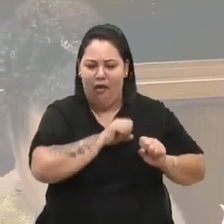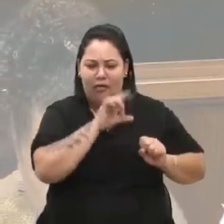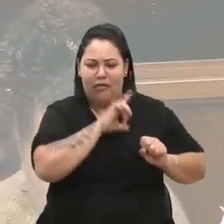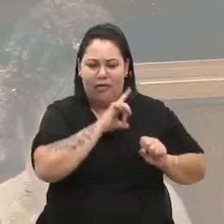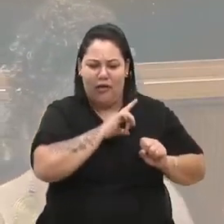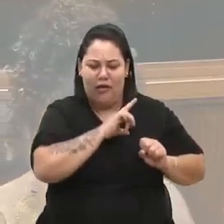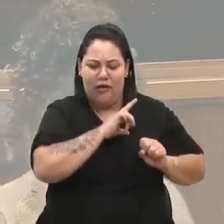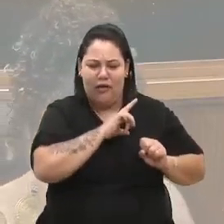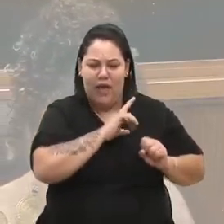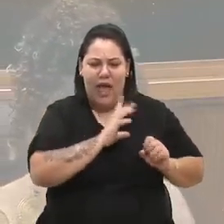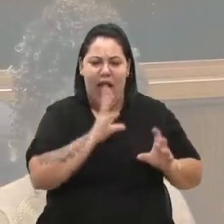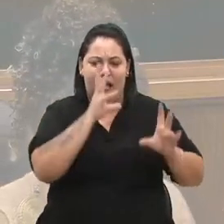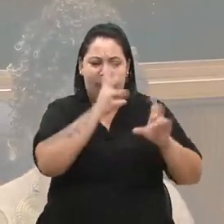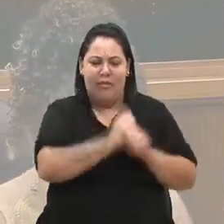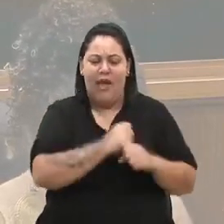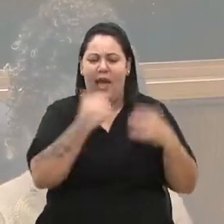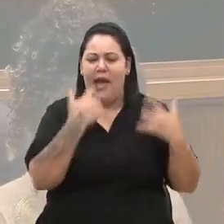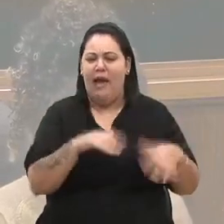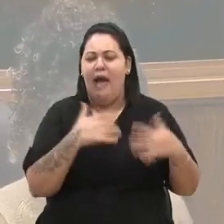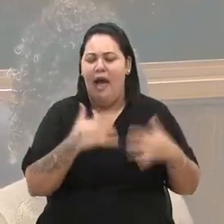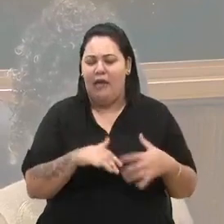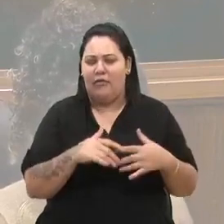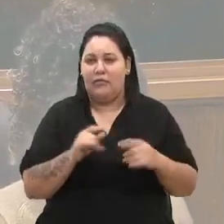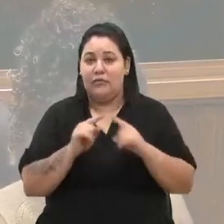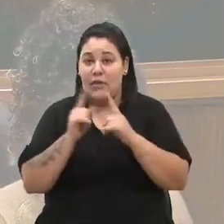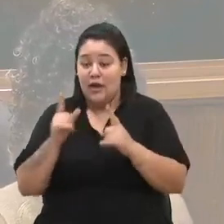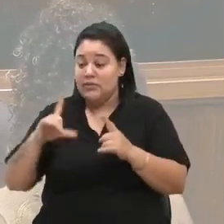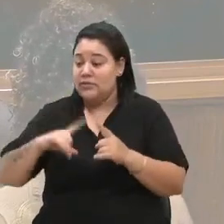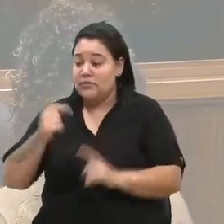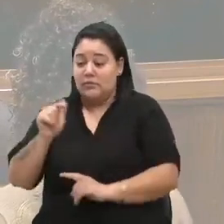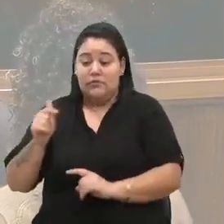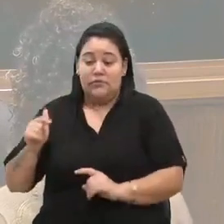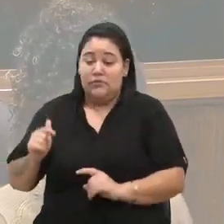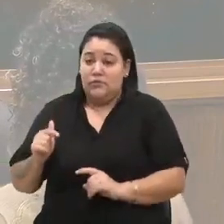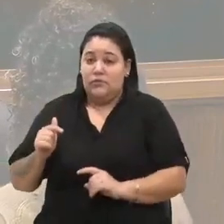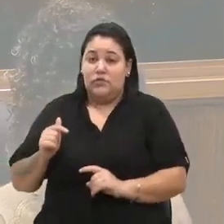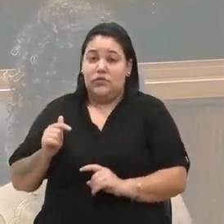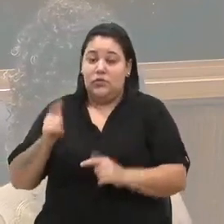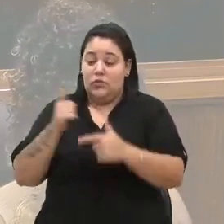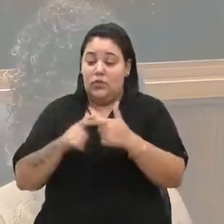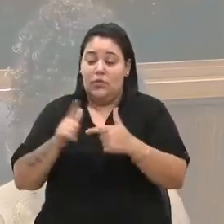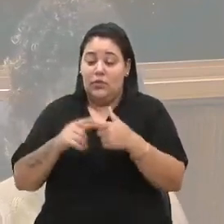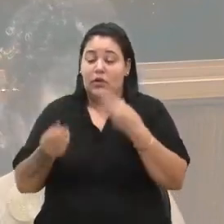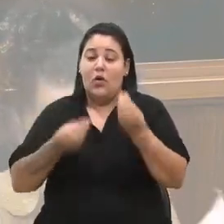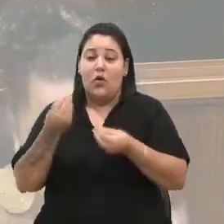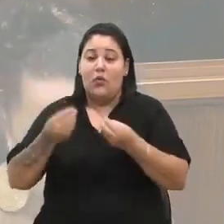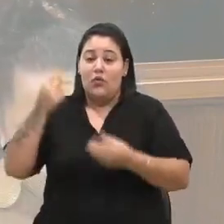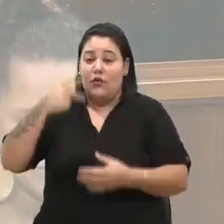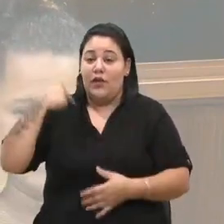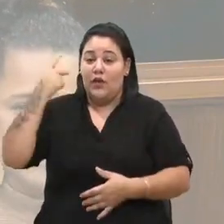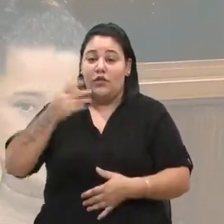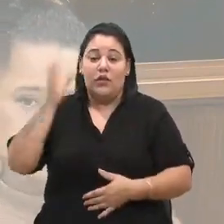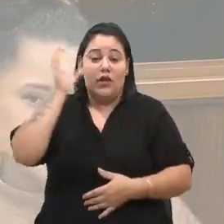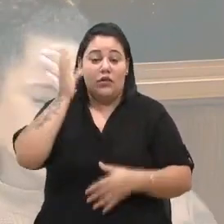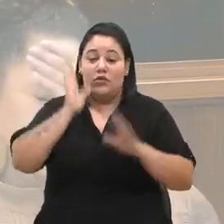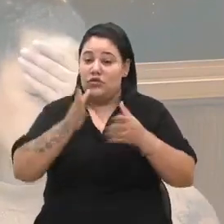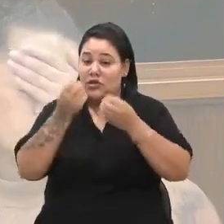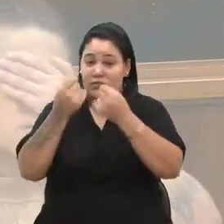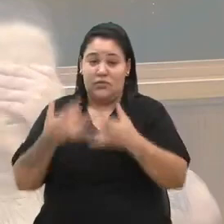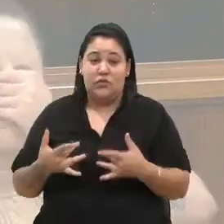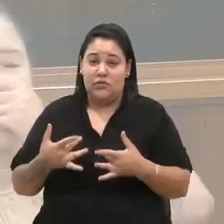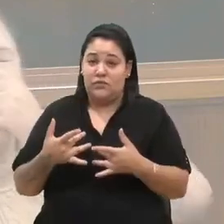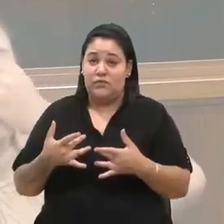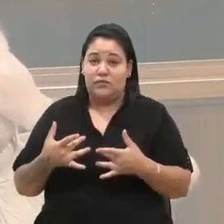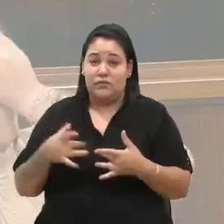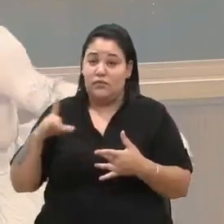determinadas raças, mas nós temos outros problemas, como o vereador Cadori citou, que envolvem pessoas de uma